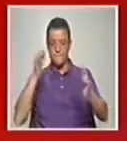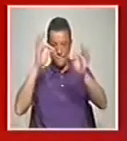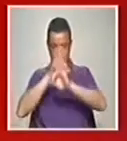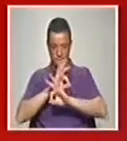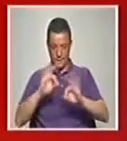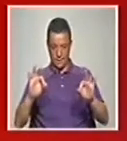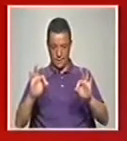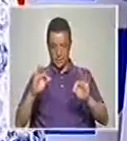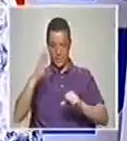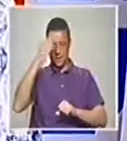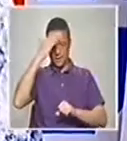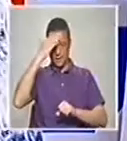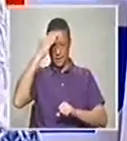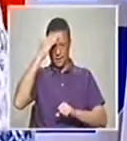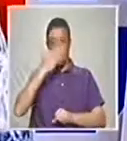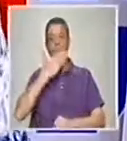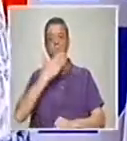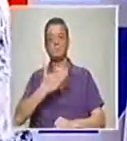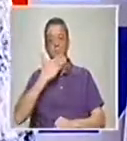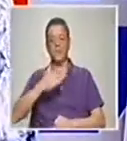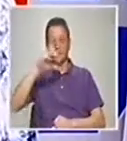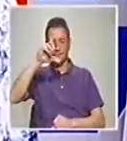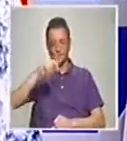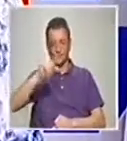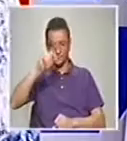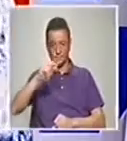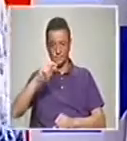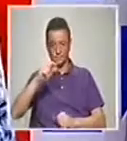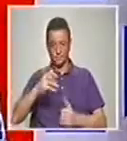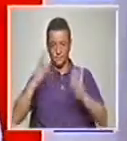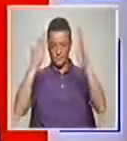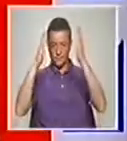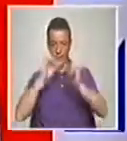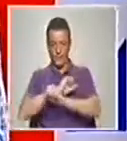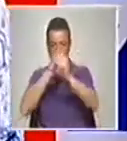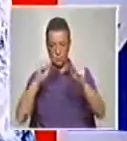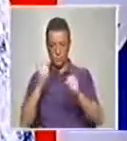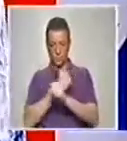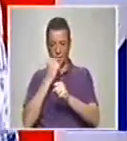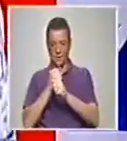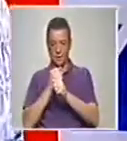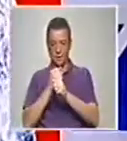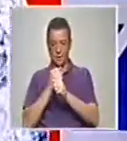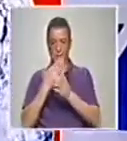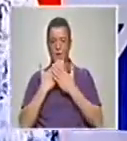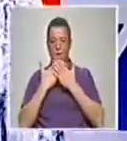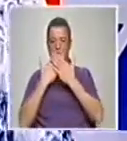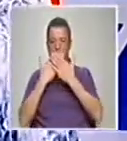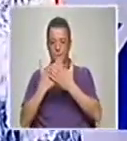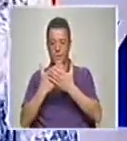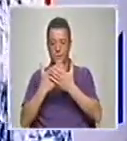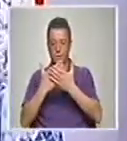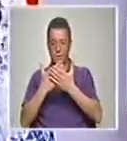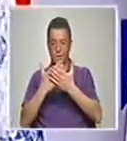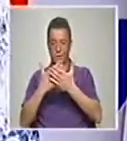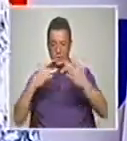interatividade e acho que é uma experiência também para o público que a vai ver. Parabéns pelo vosso trabalho, Luísa. Então quem puder vai ver esta